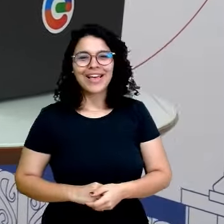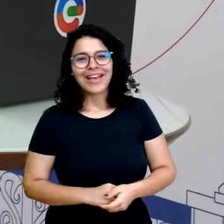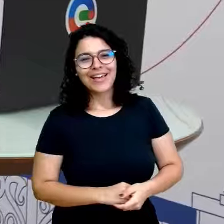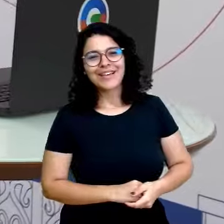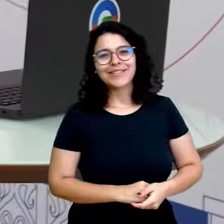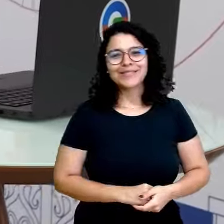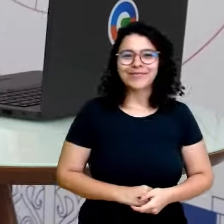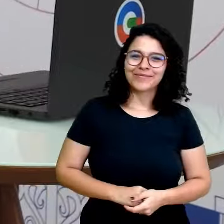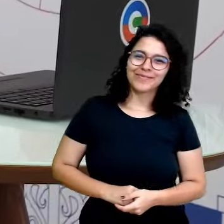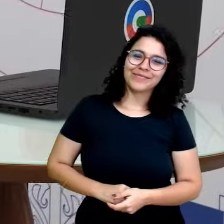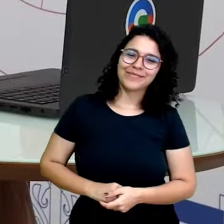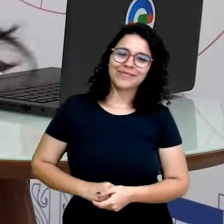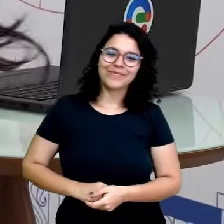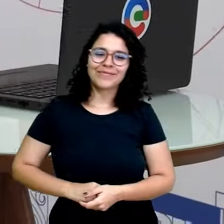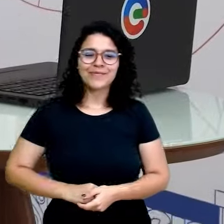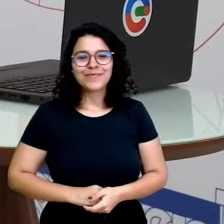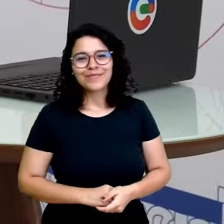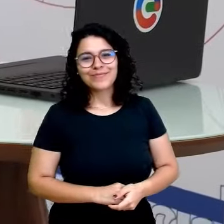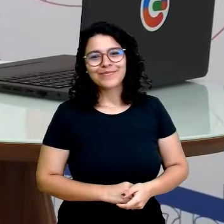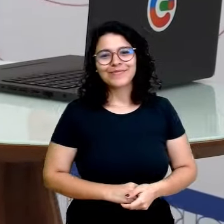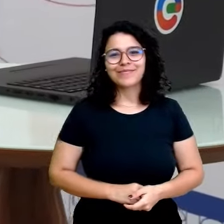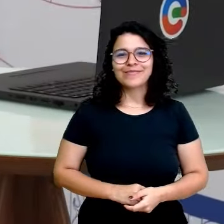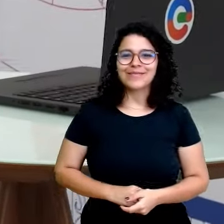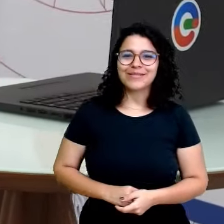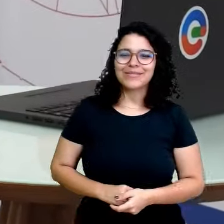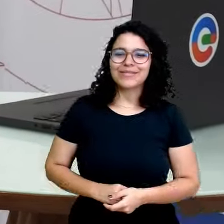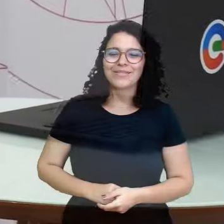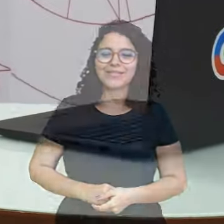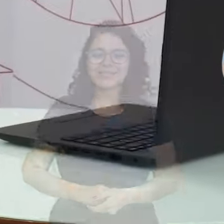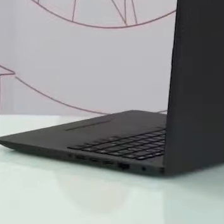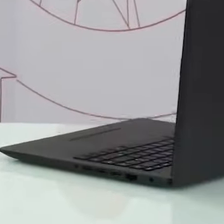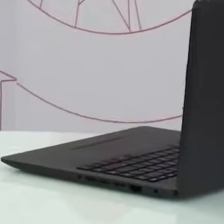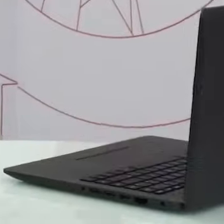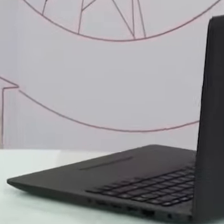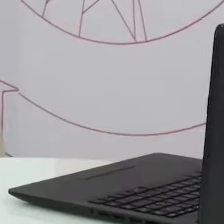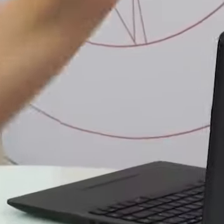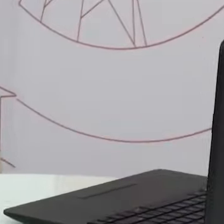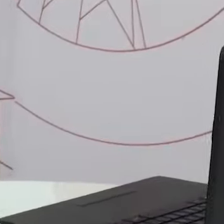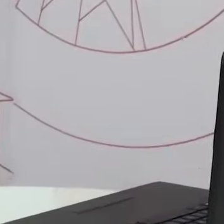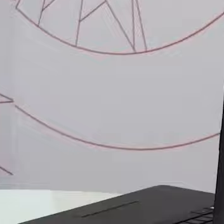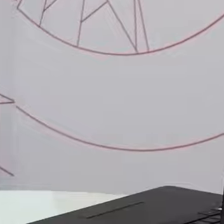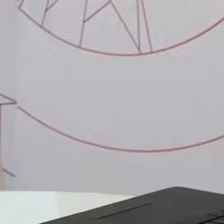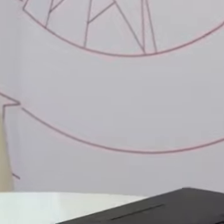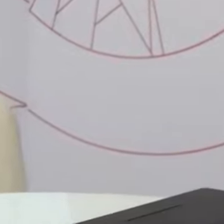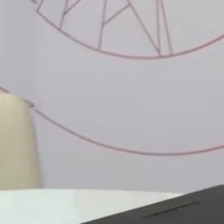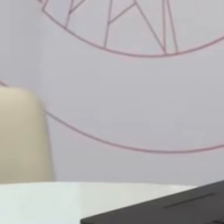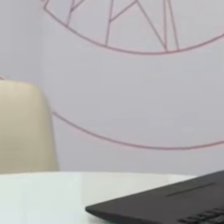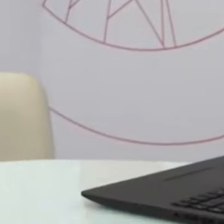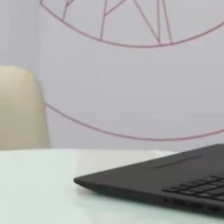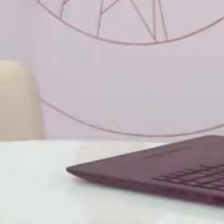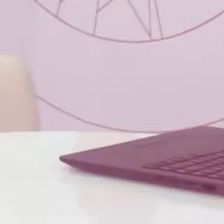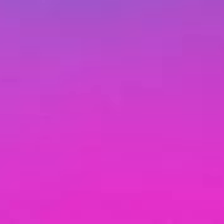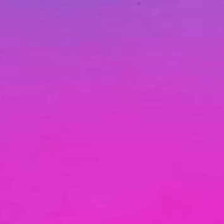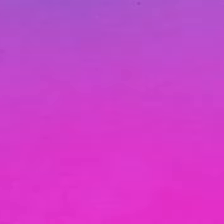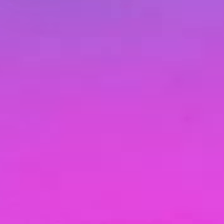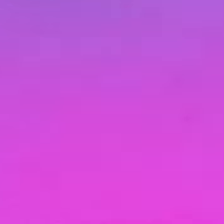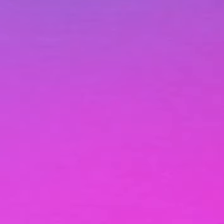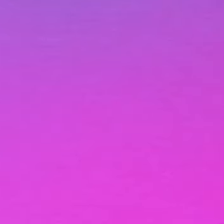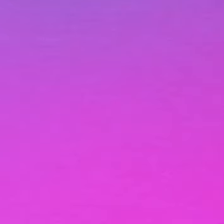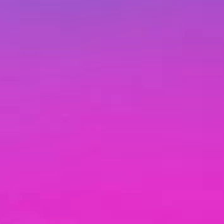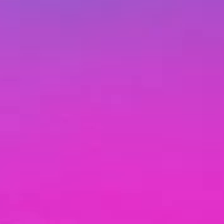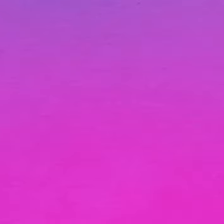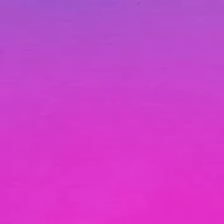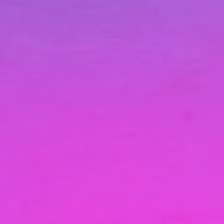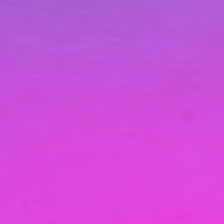entre nós? Quem é louco entre